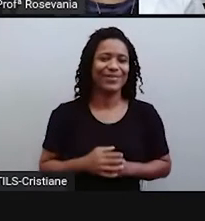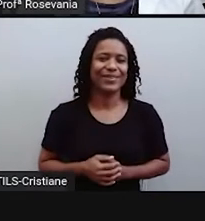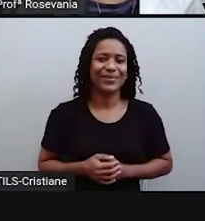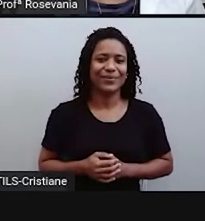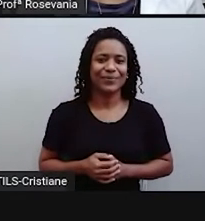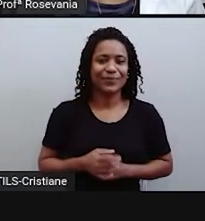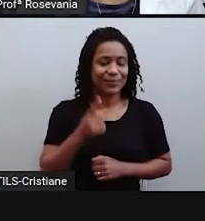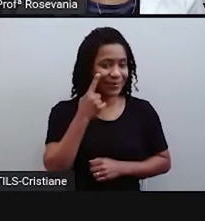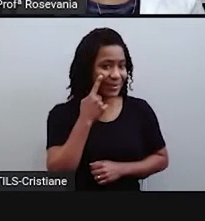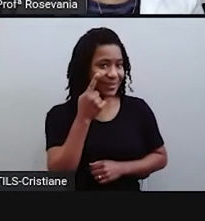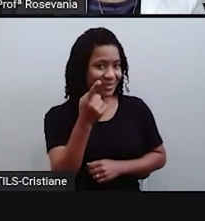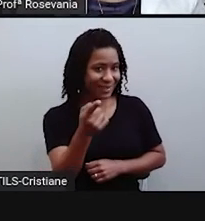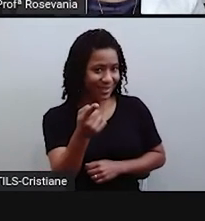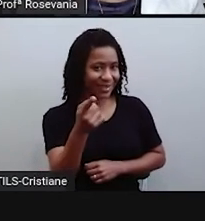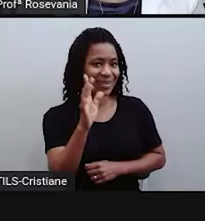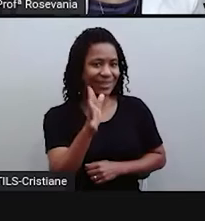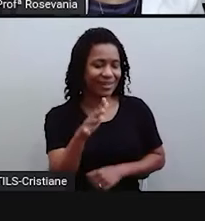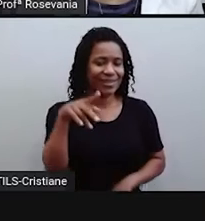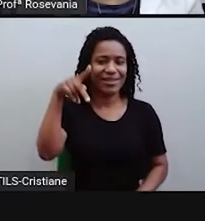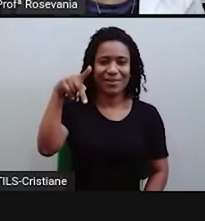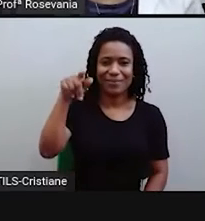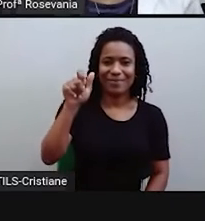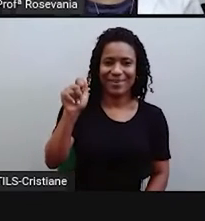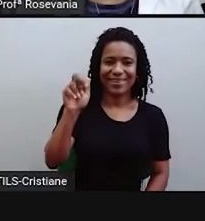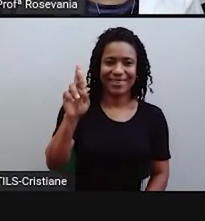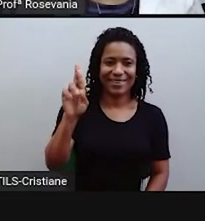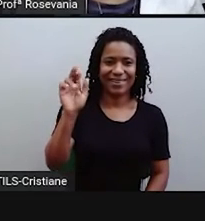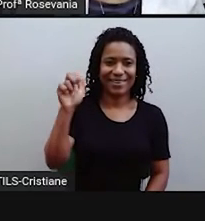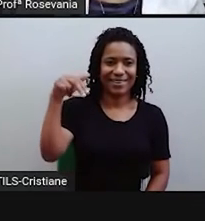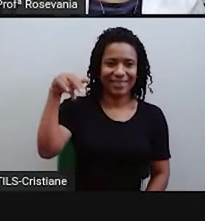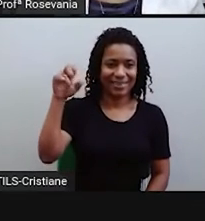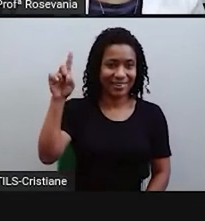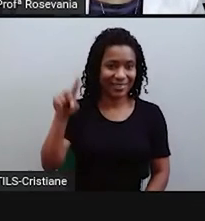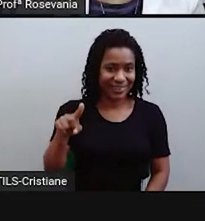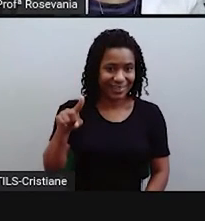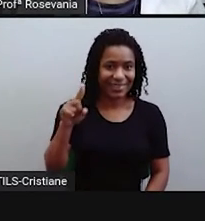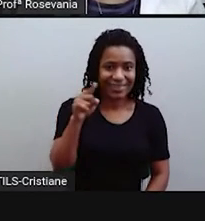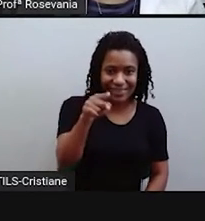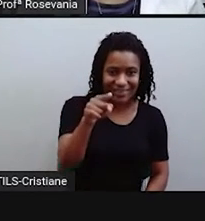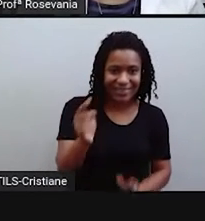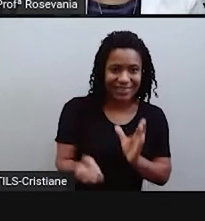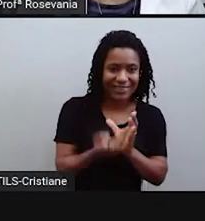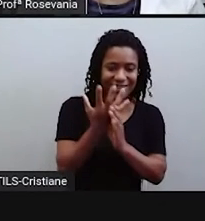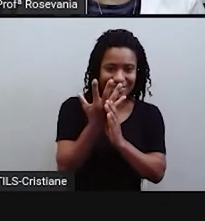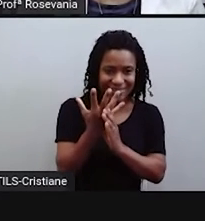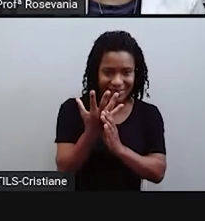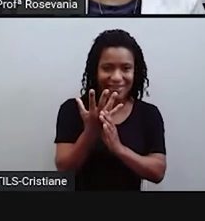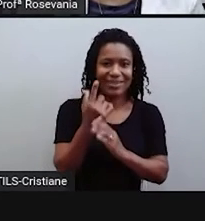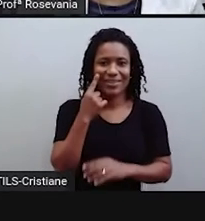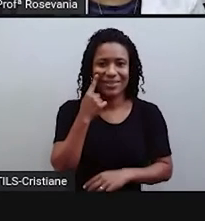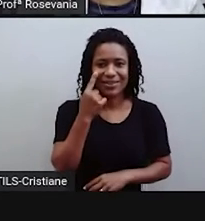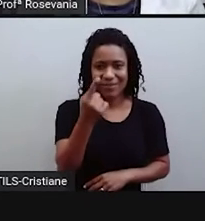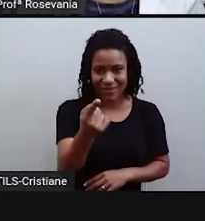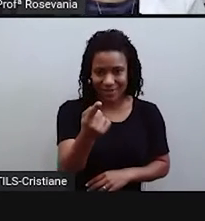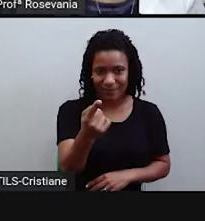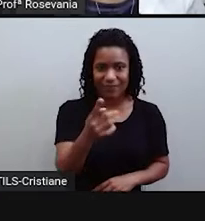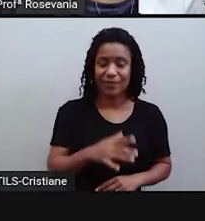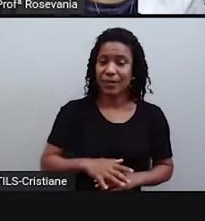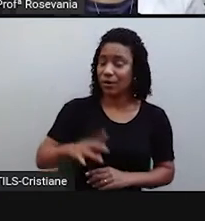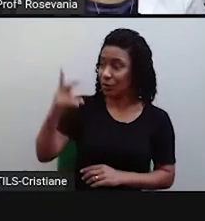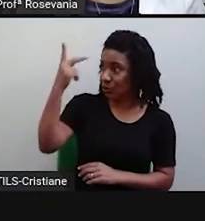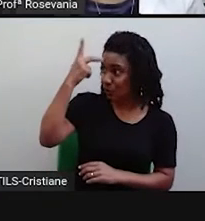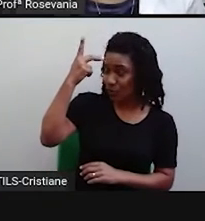aqui o Paraná. Então, em 1853, o Paraná havia ser emancipado de São Paulo,